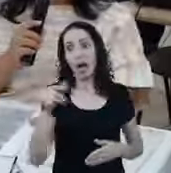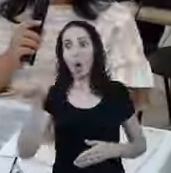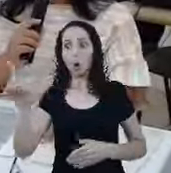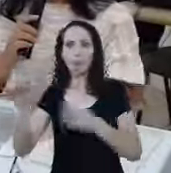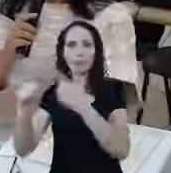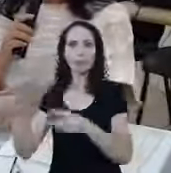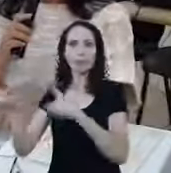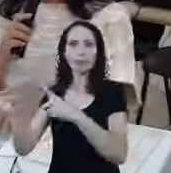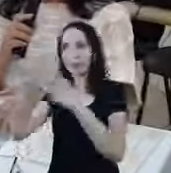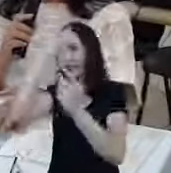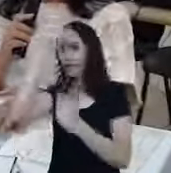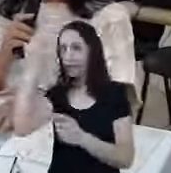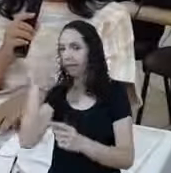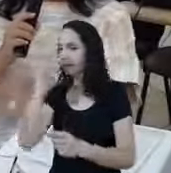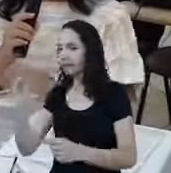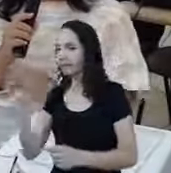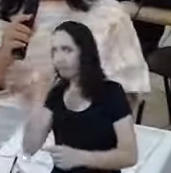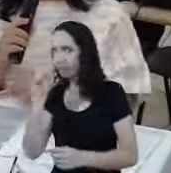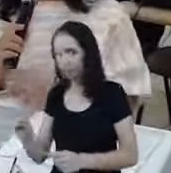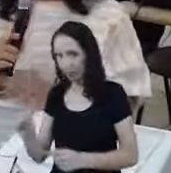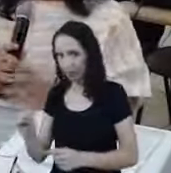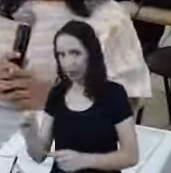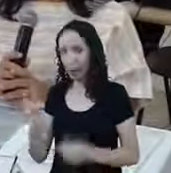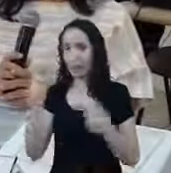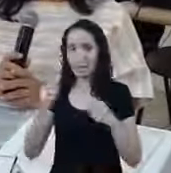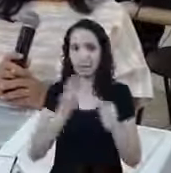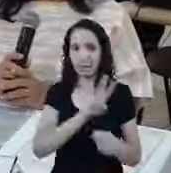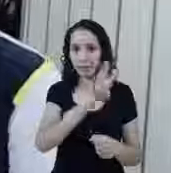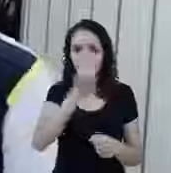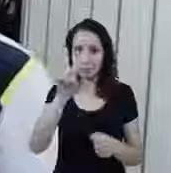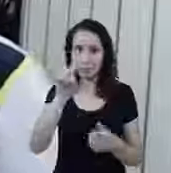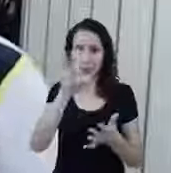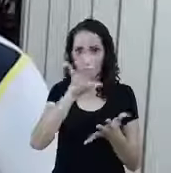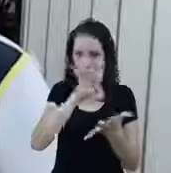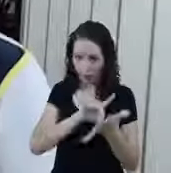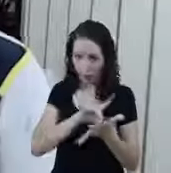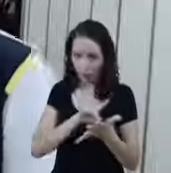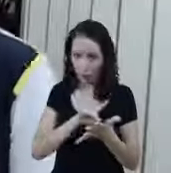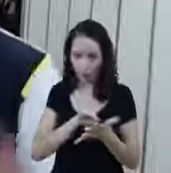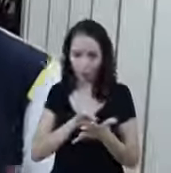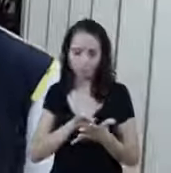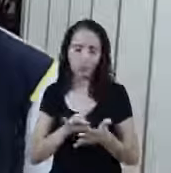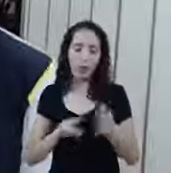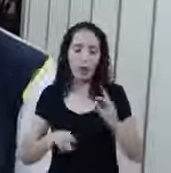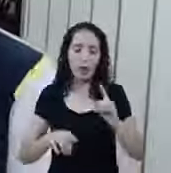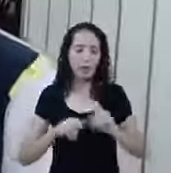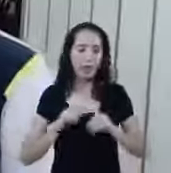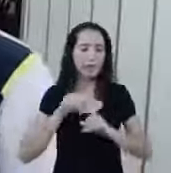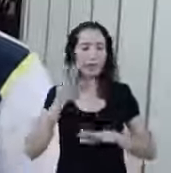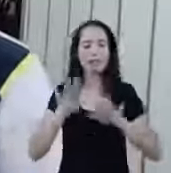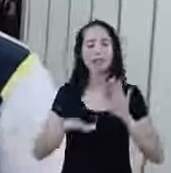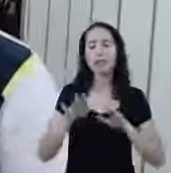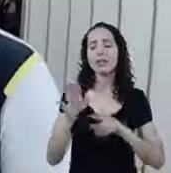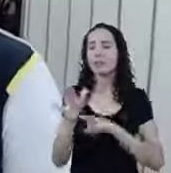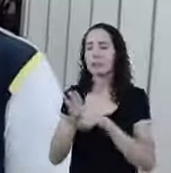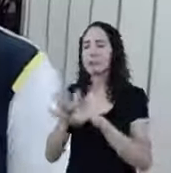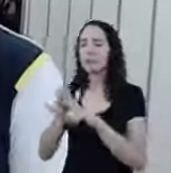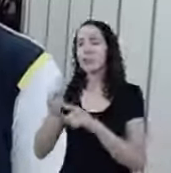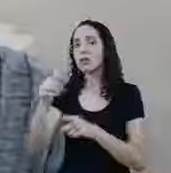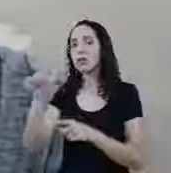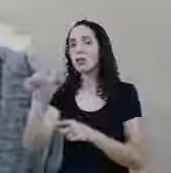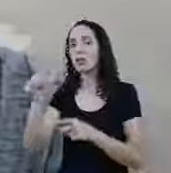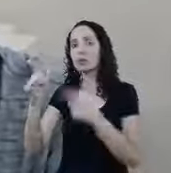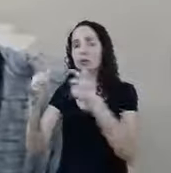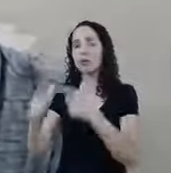resto E aguarde Ok? Porque toda vez Que a gente tenta Buscar atalhos Para essas coisas A gente pode Estar sujeito A quem não golpe Exato